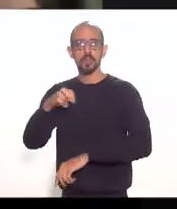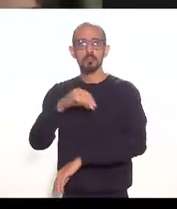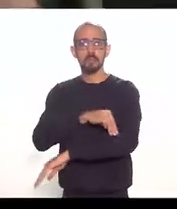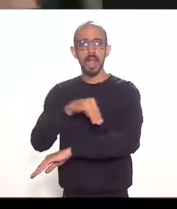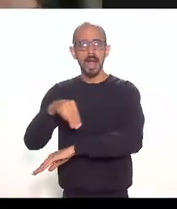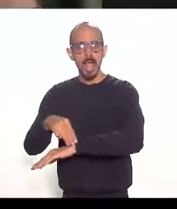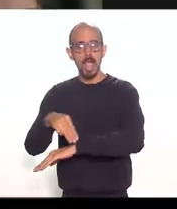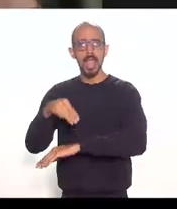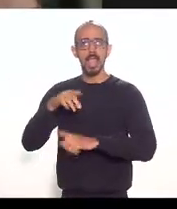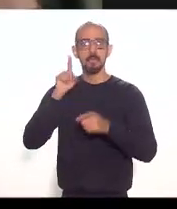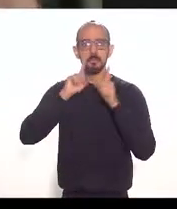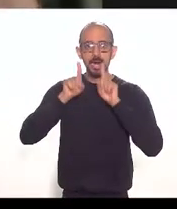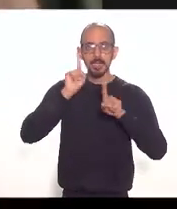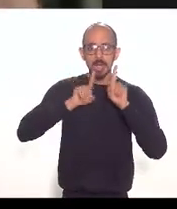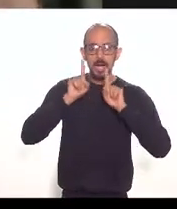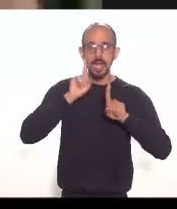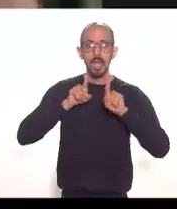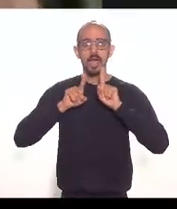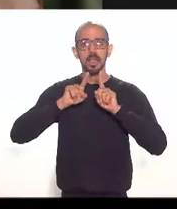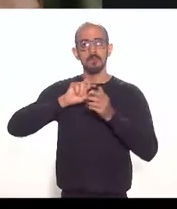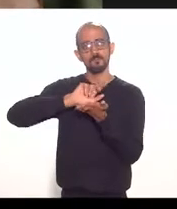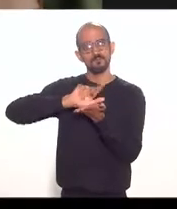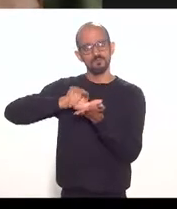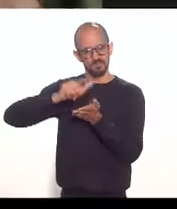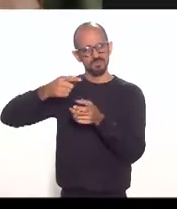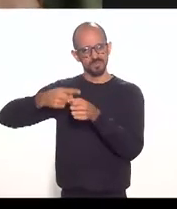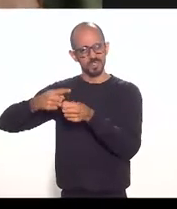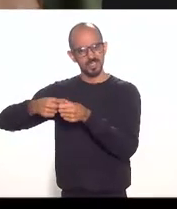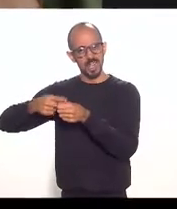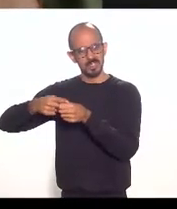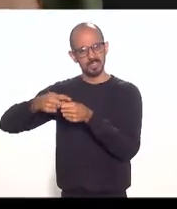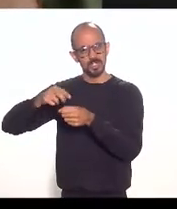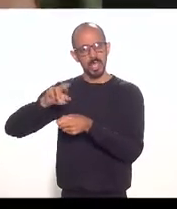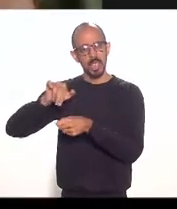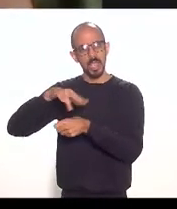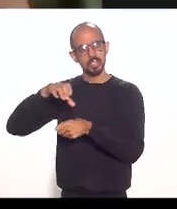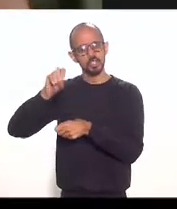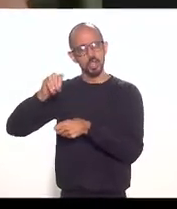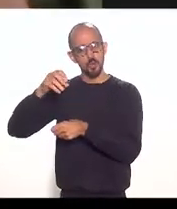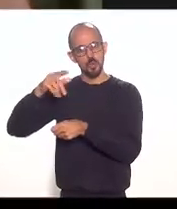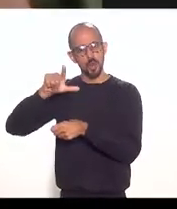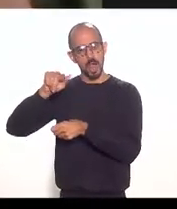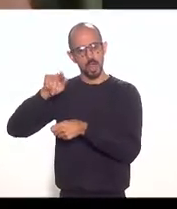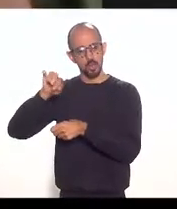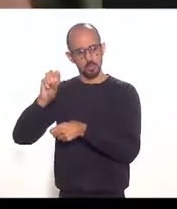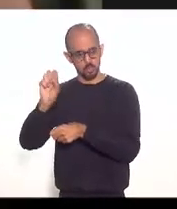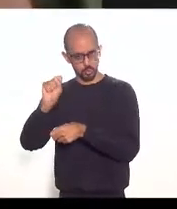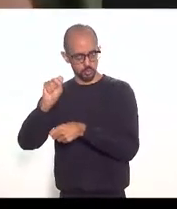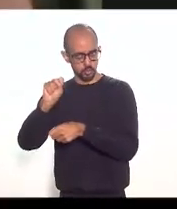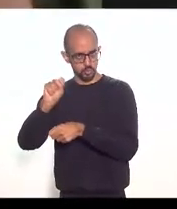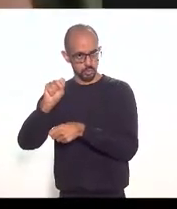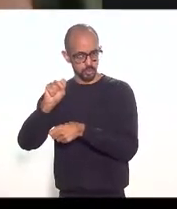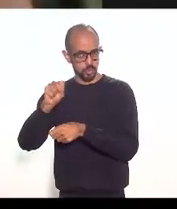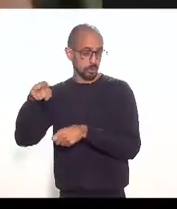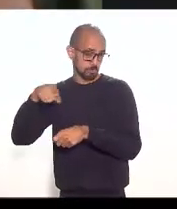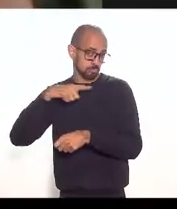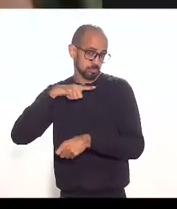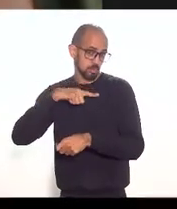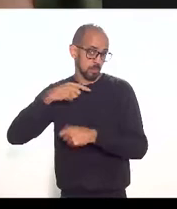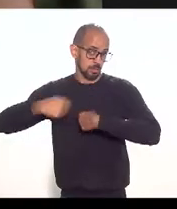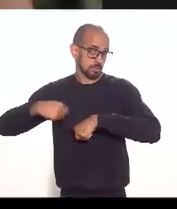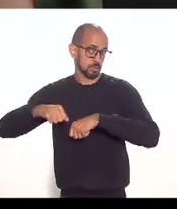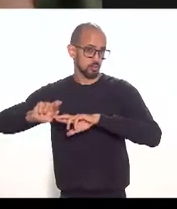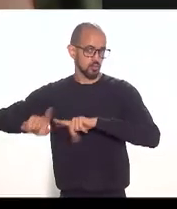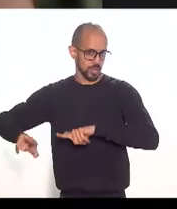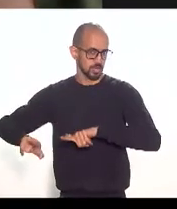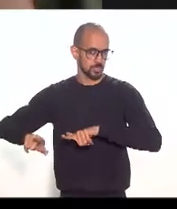como Maricá, se for lá para o sul, como Resende, Paraty e outros. Vamos conversar imediatamente